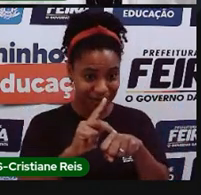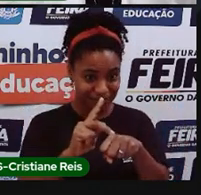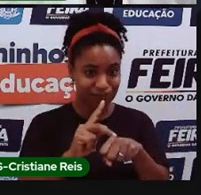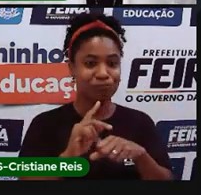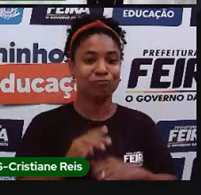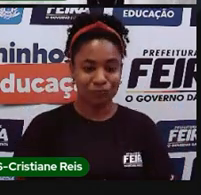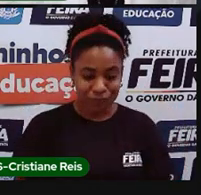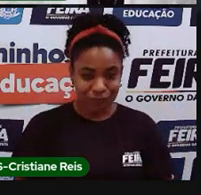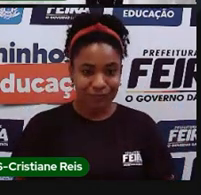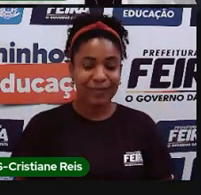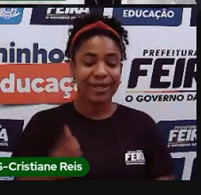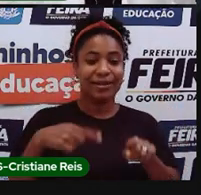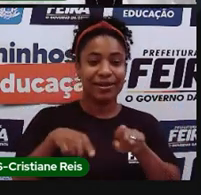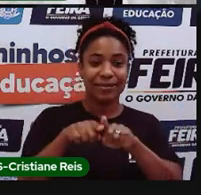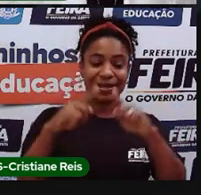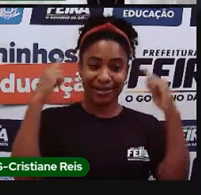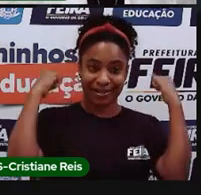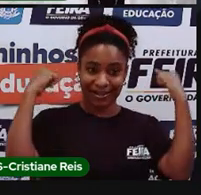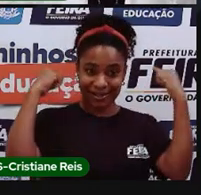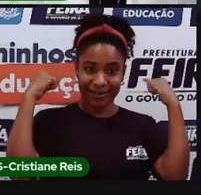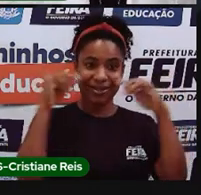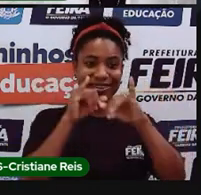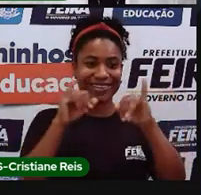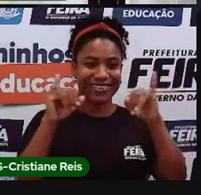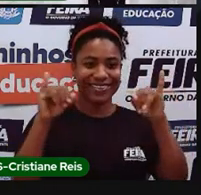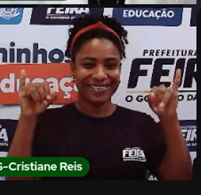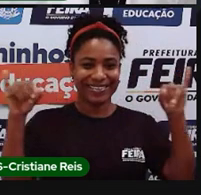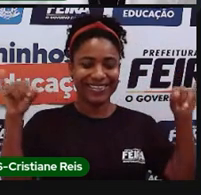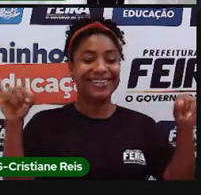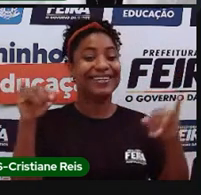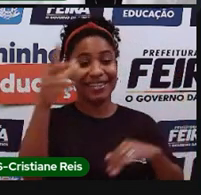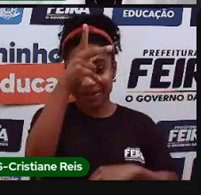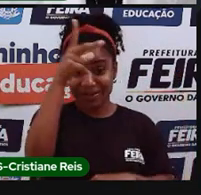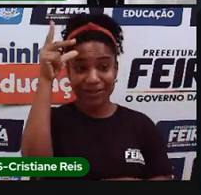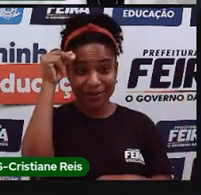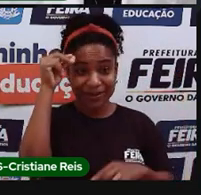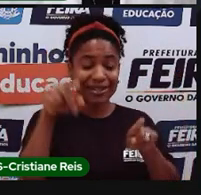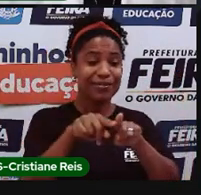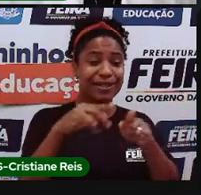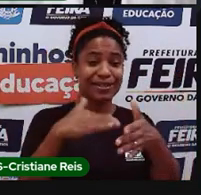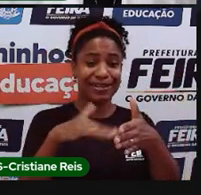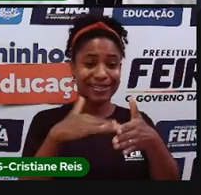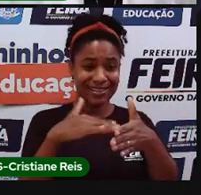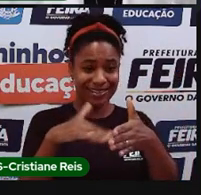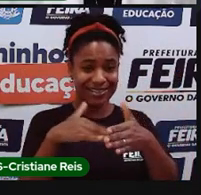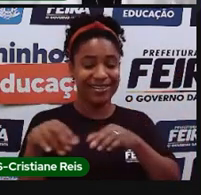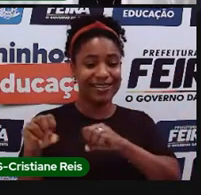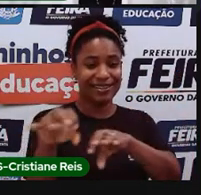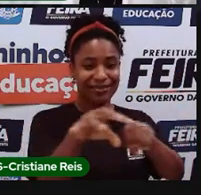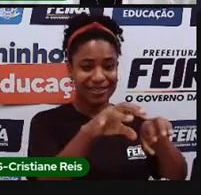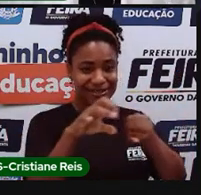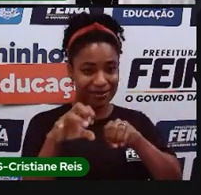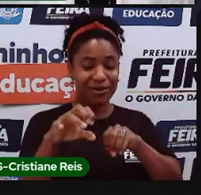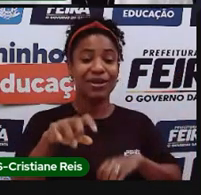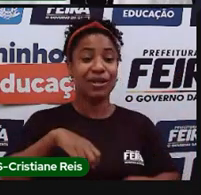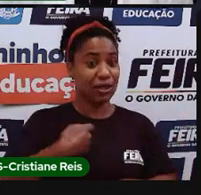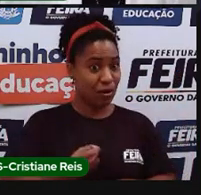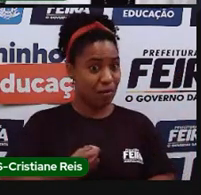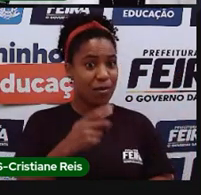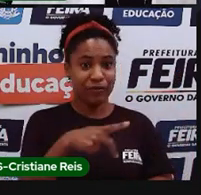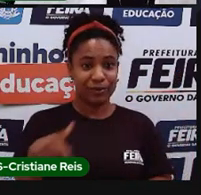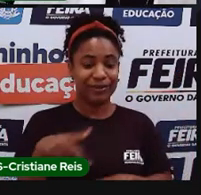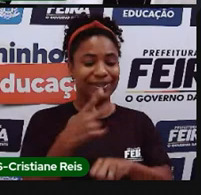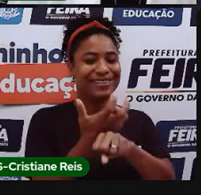lobo da prefeitura, né, de Feira de Santana e da Secretaria de Educação. E eu sou professora de Geografia.